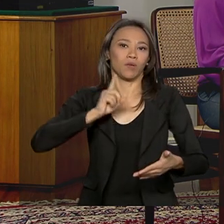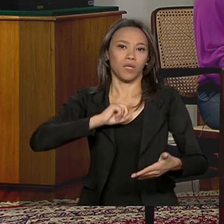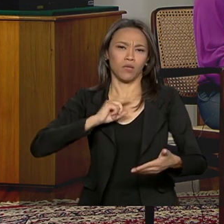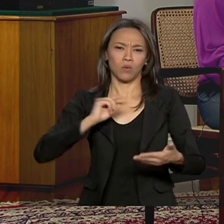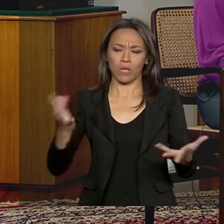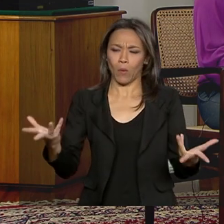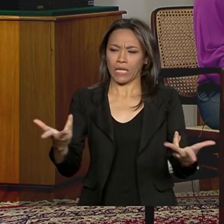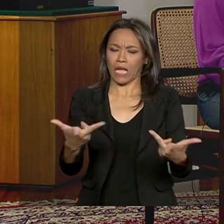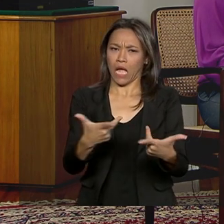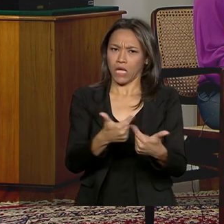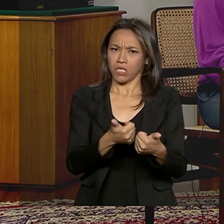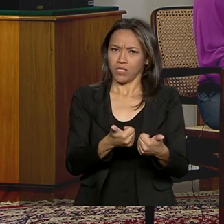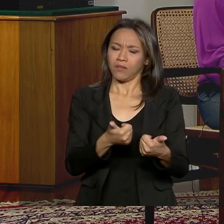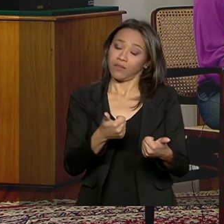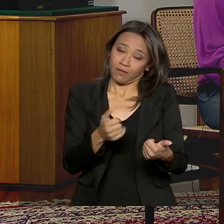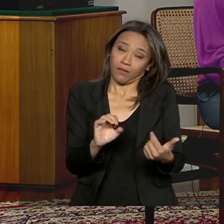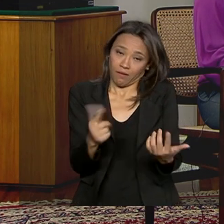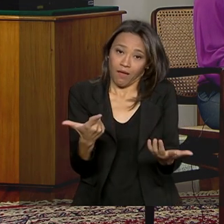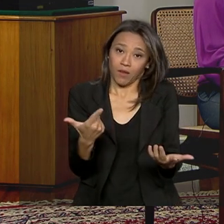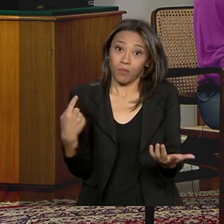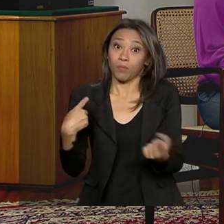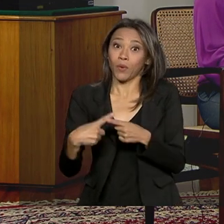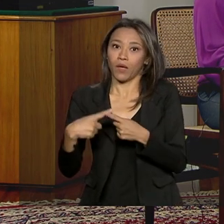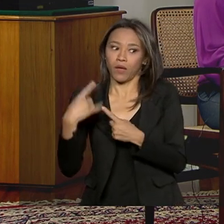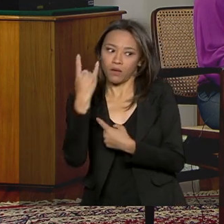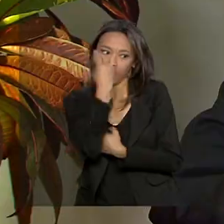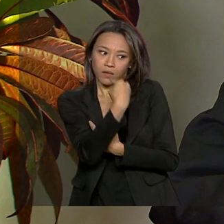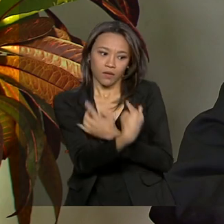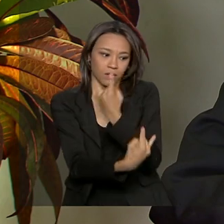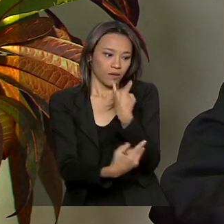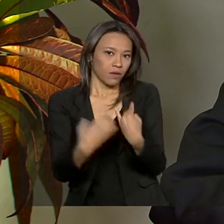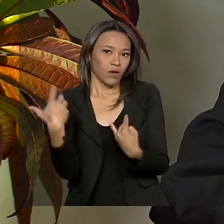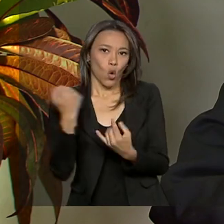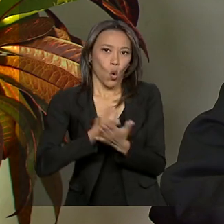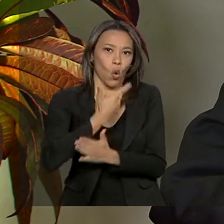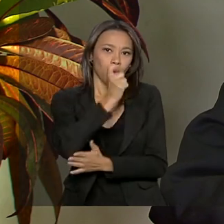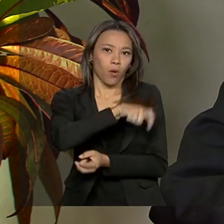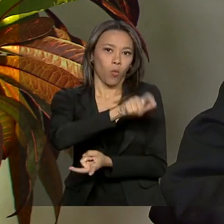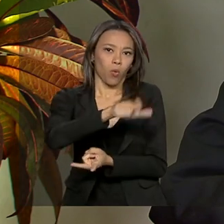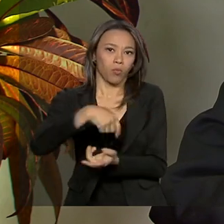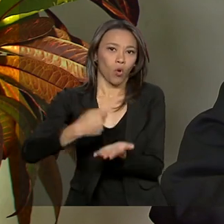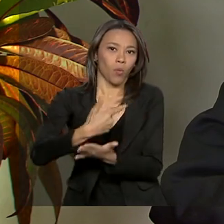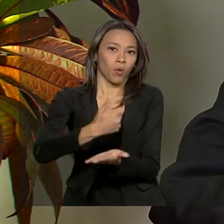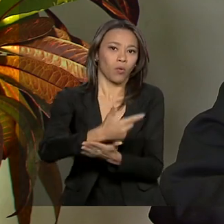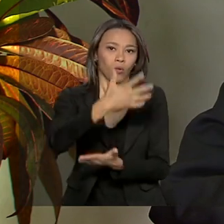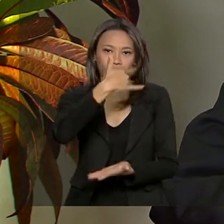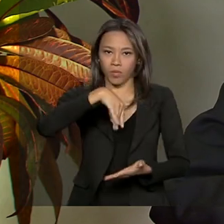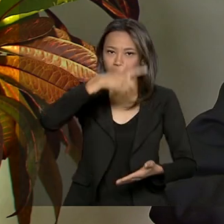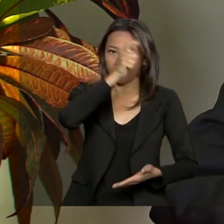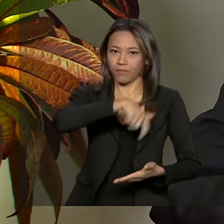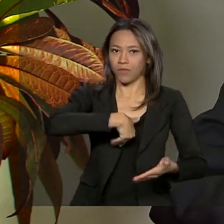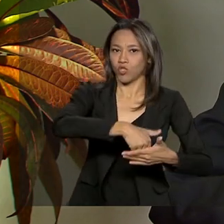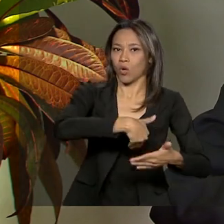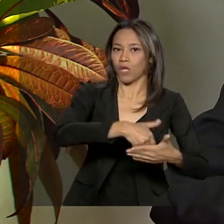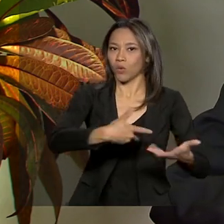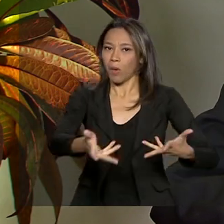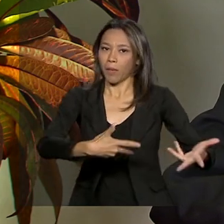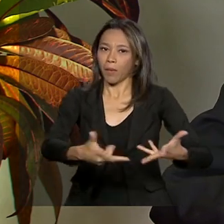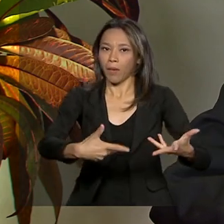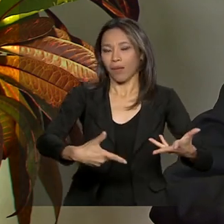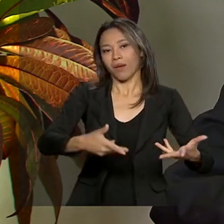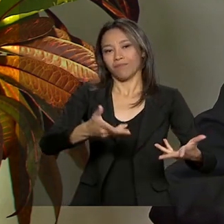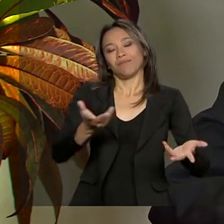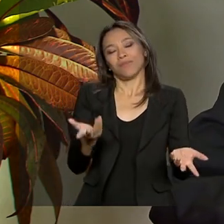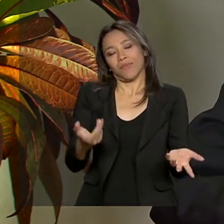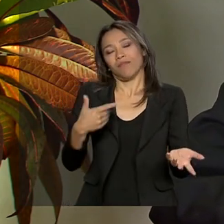do Flamengo, porque, obviamente, atrai outros compradores e outros negociadores. Nós vamos perder alguns